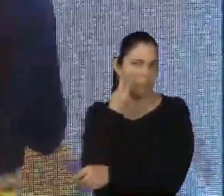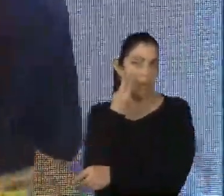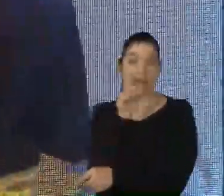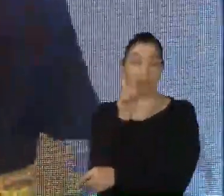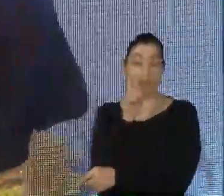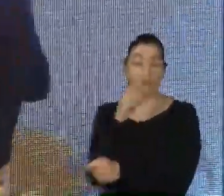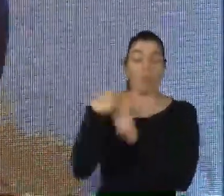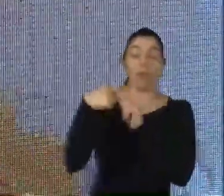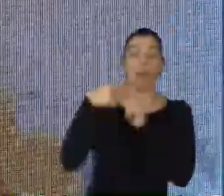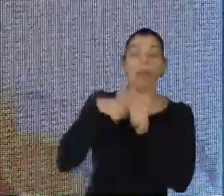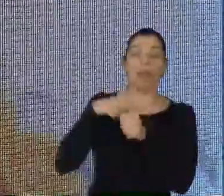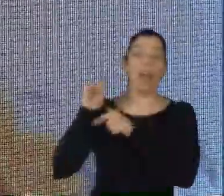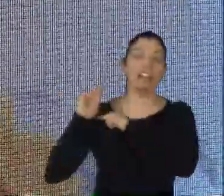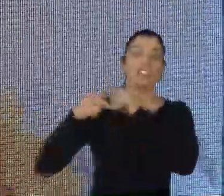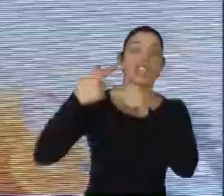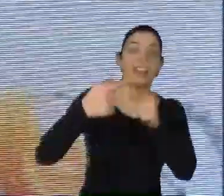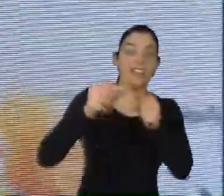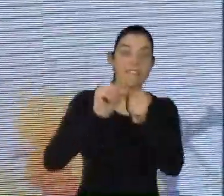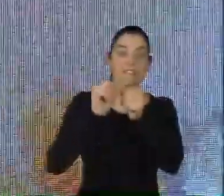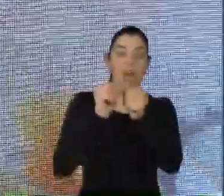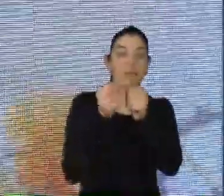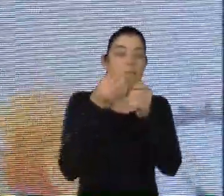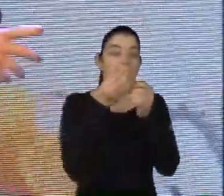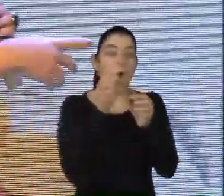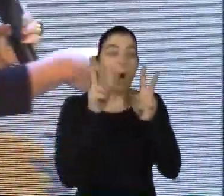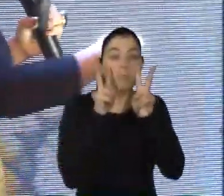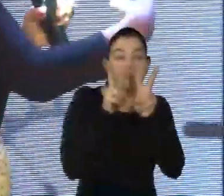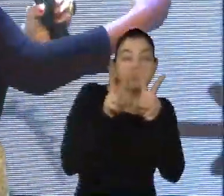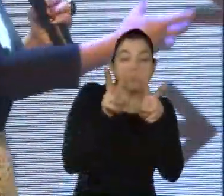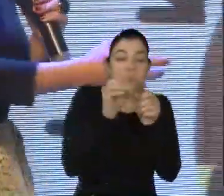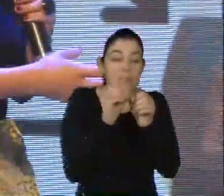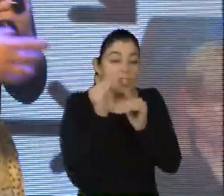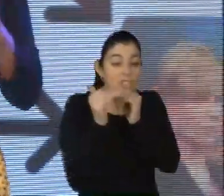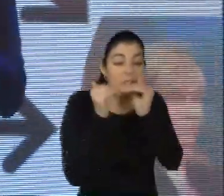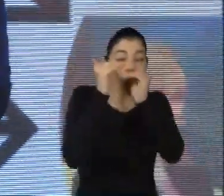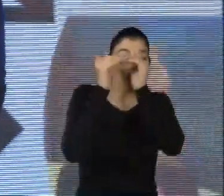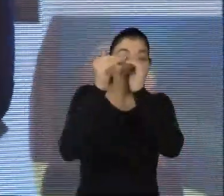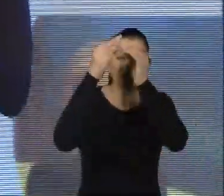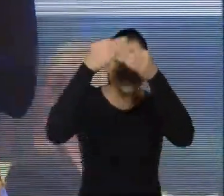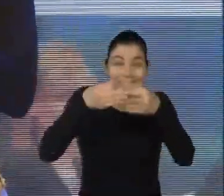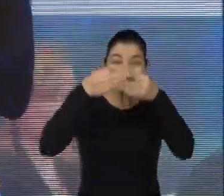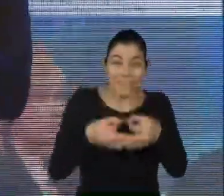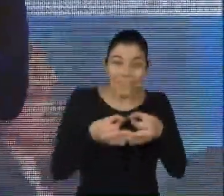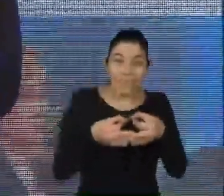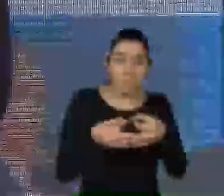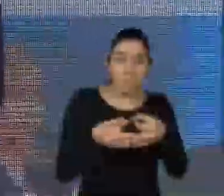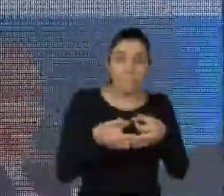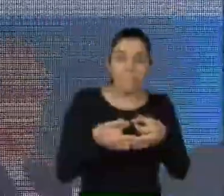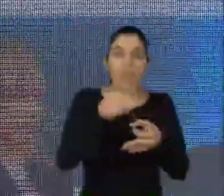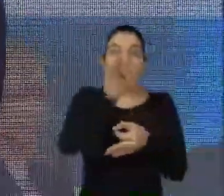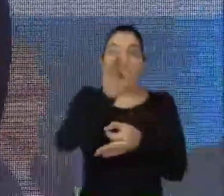ambiente vai modulando essa genética a ponto de eu desenvolver um determinado fenótipo,